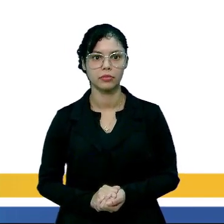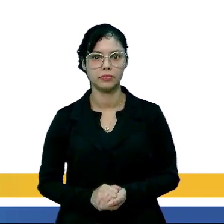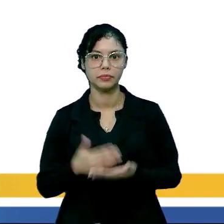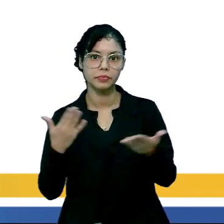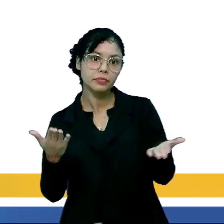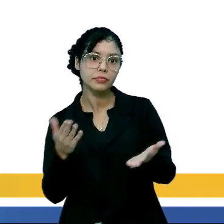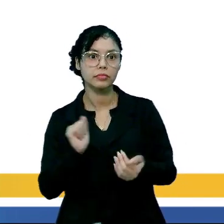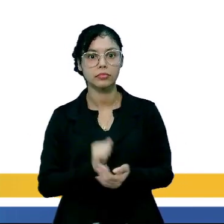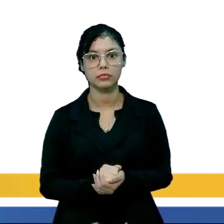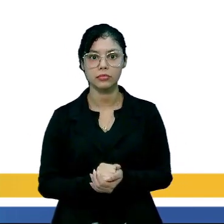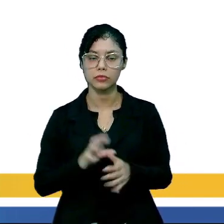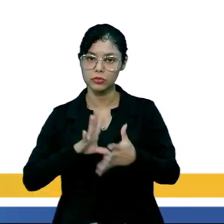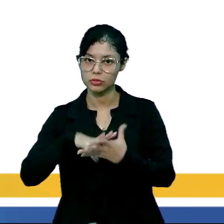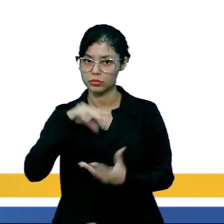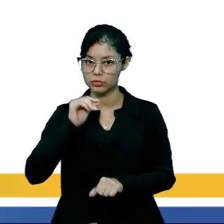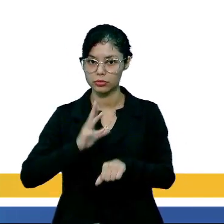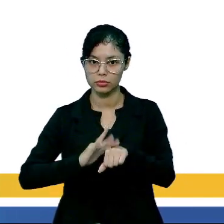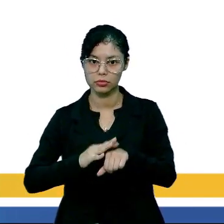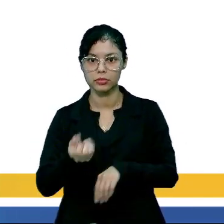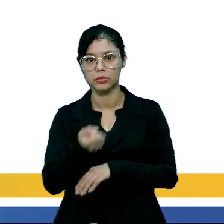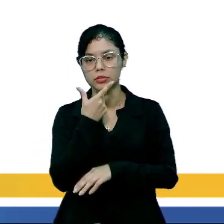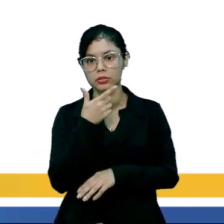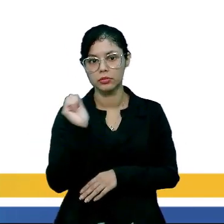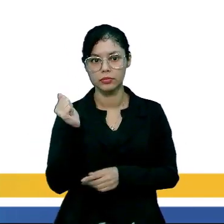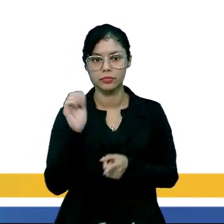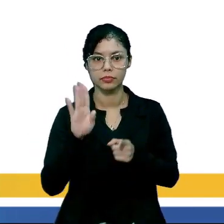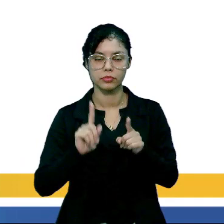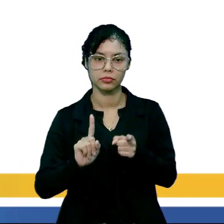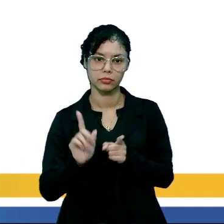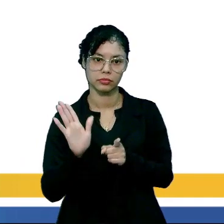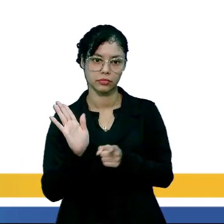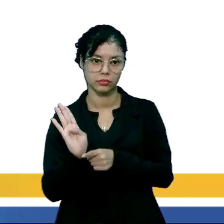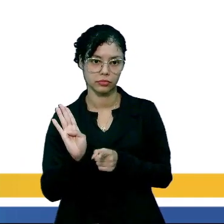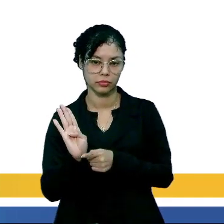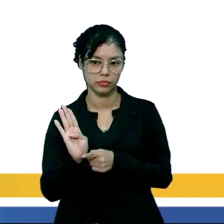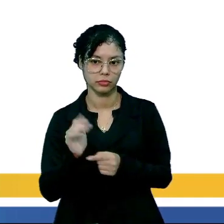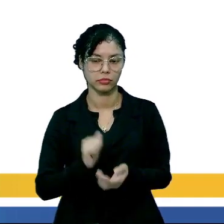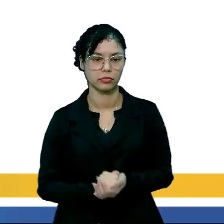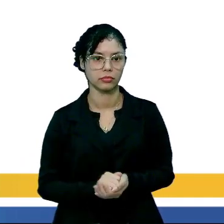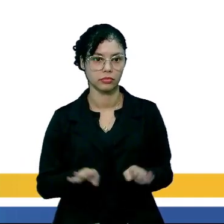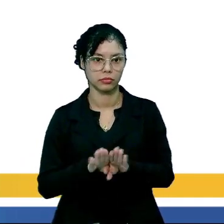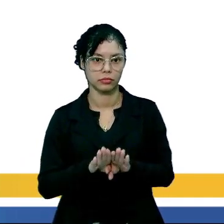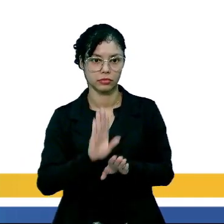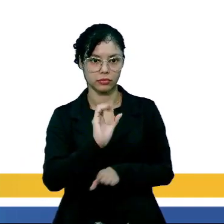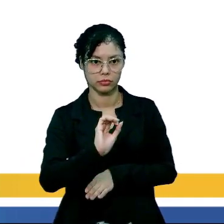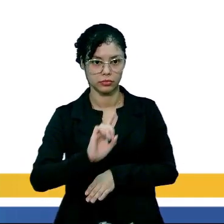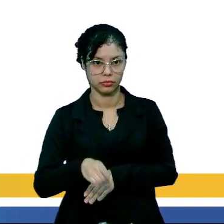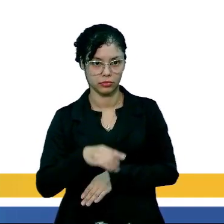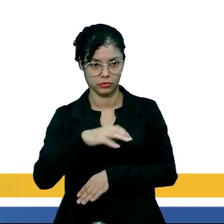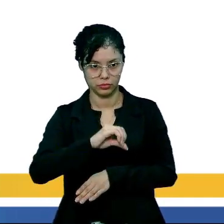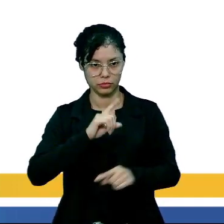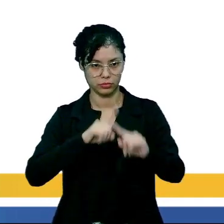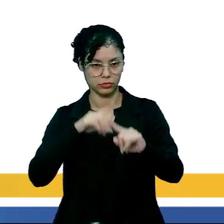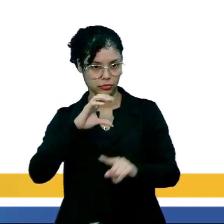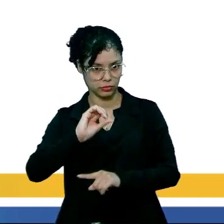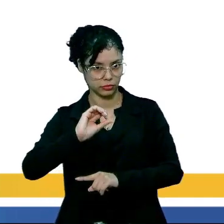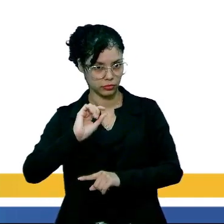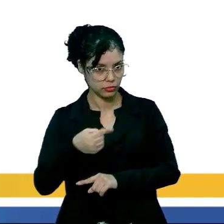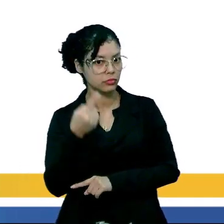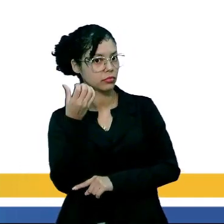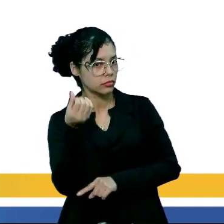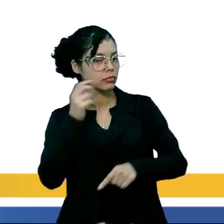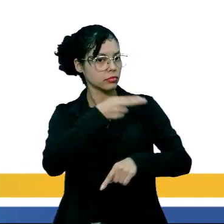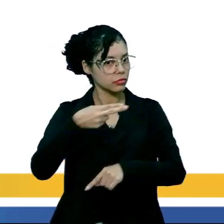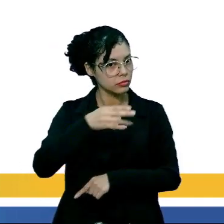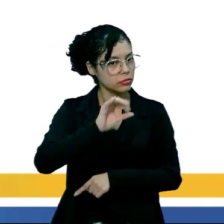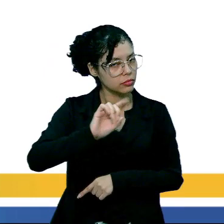A probabilidade de cura com o medicamento A é dada por 0,9 vezes 0,6, que é igual